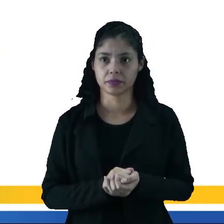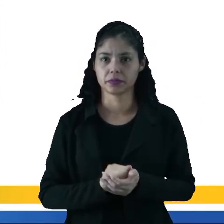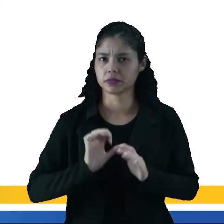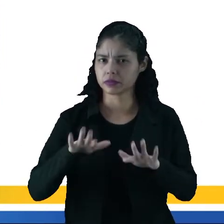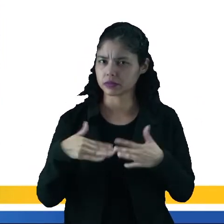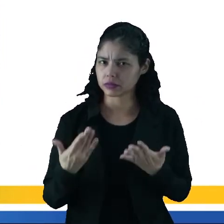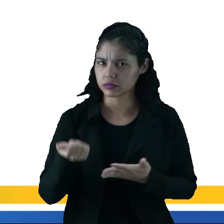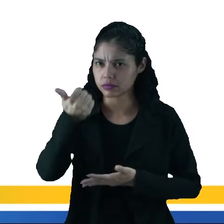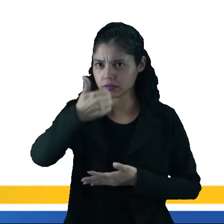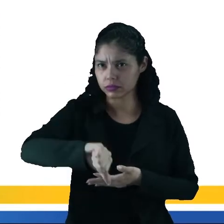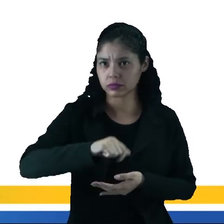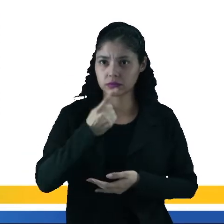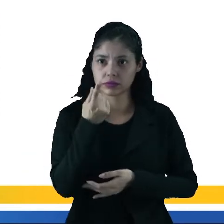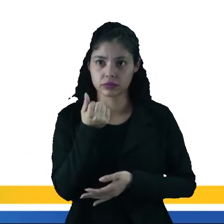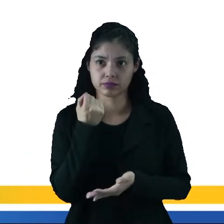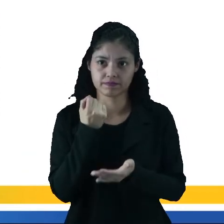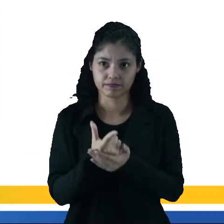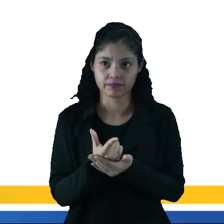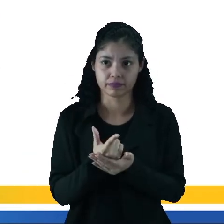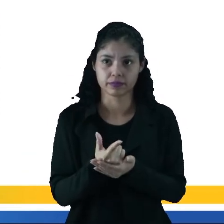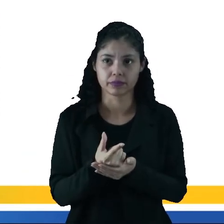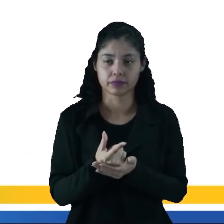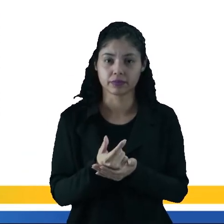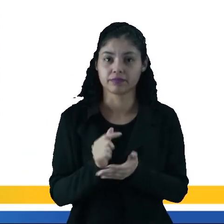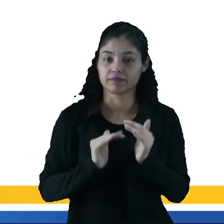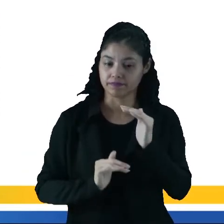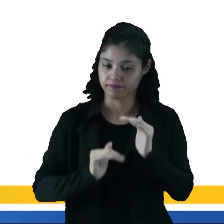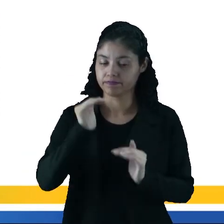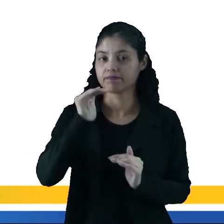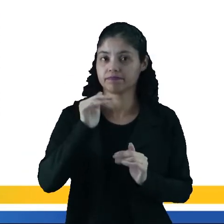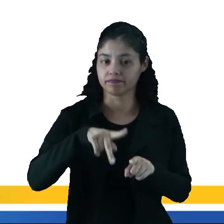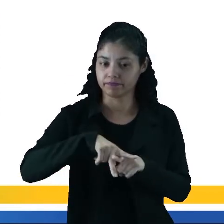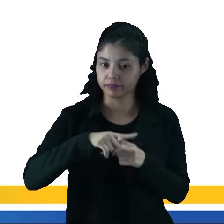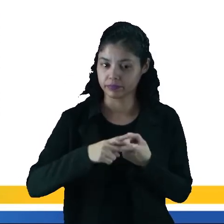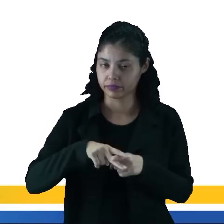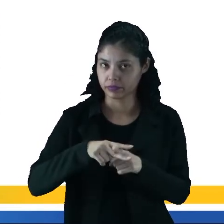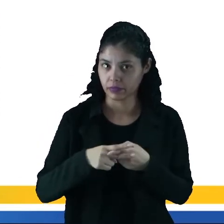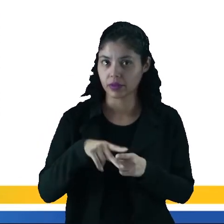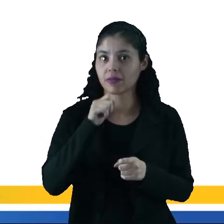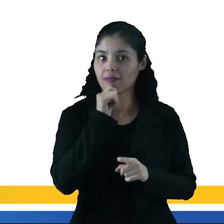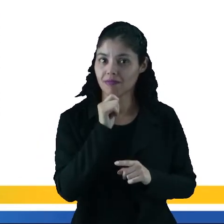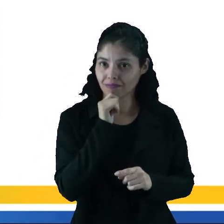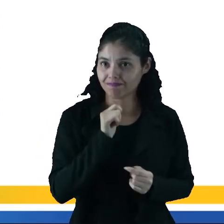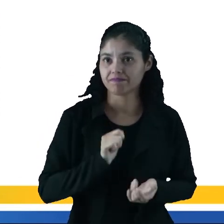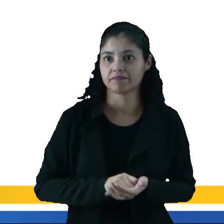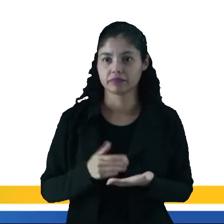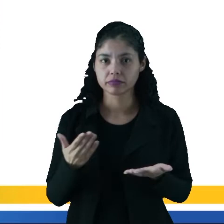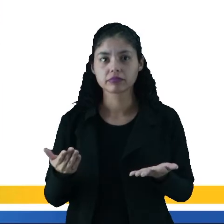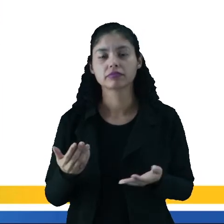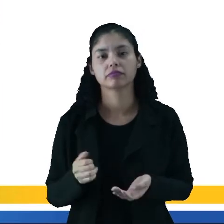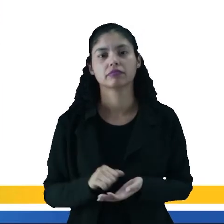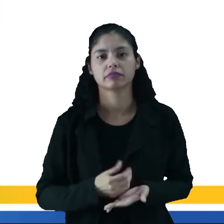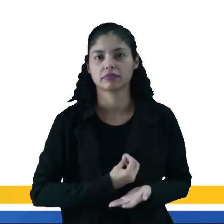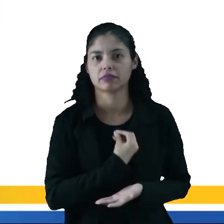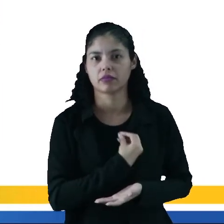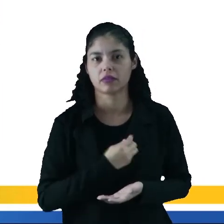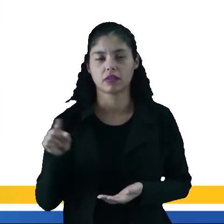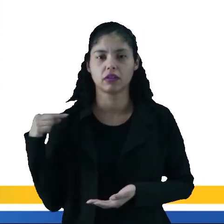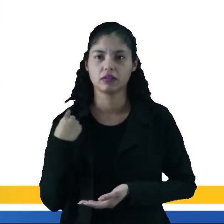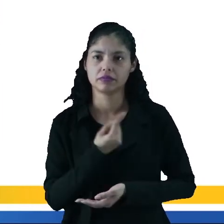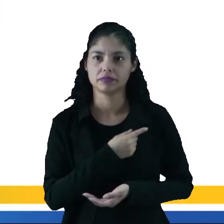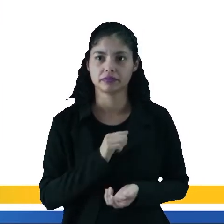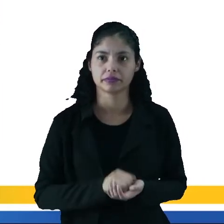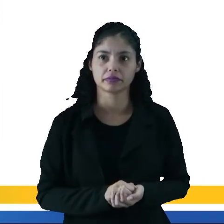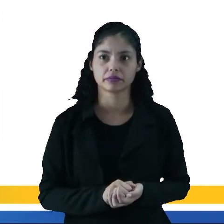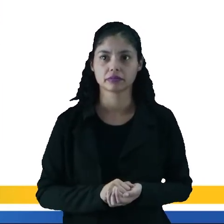desvantagens? O custo de instalação são bastante elevados, por isso elas ainda não são tão presentes em nosso